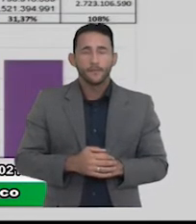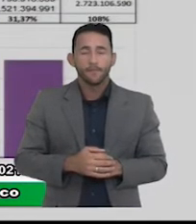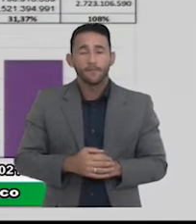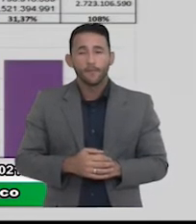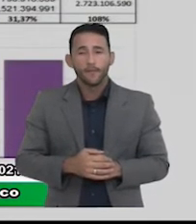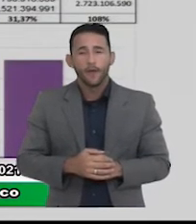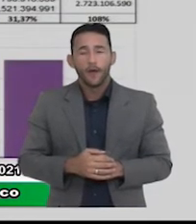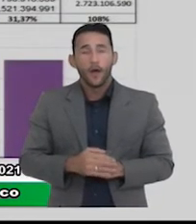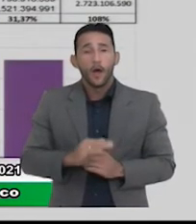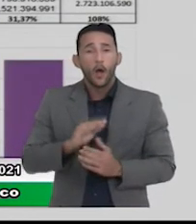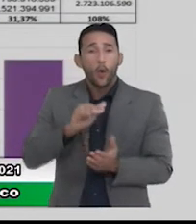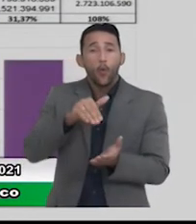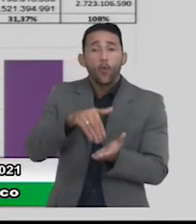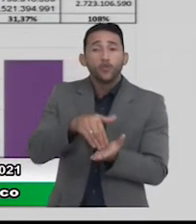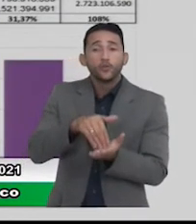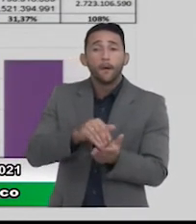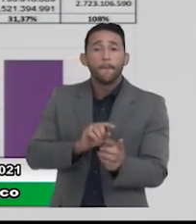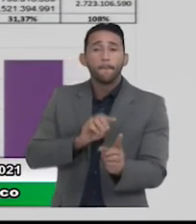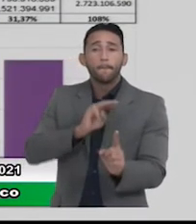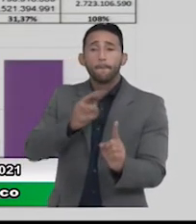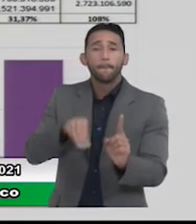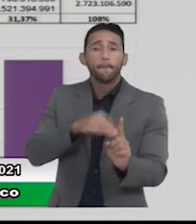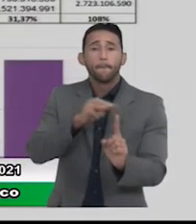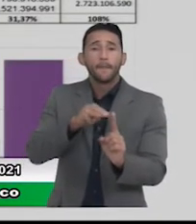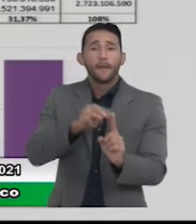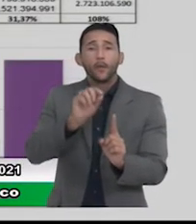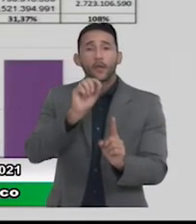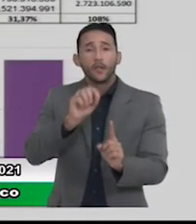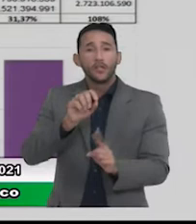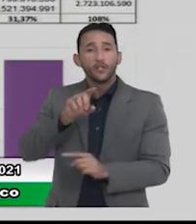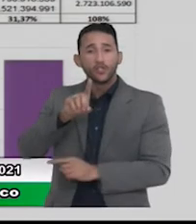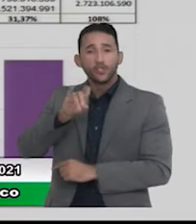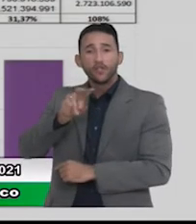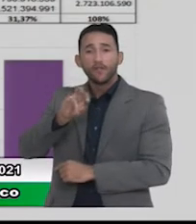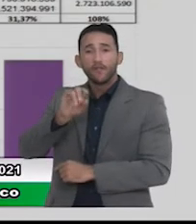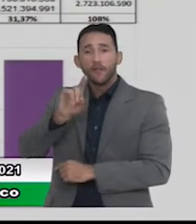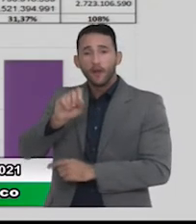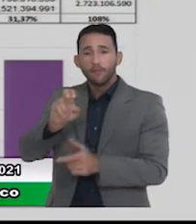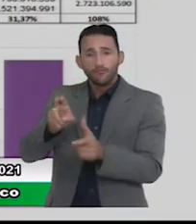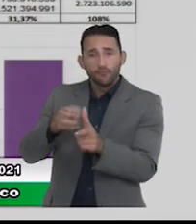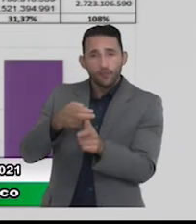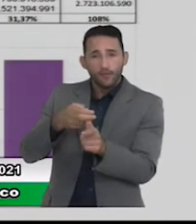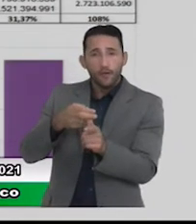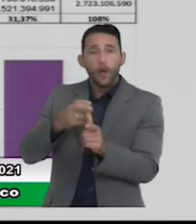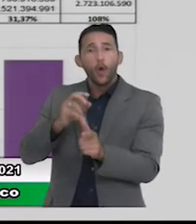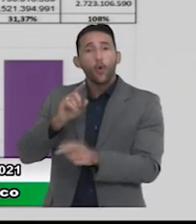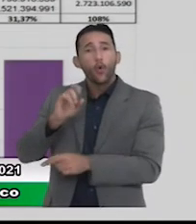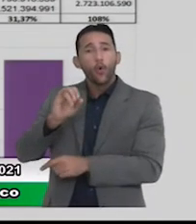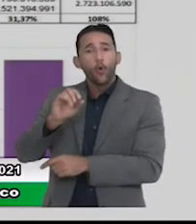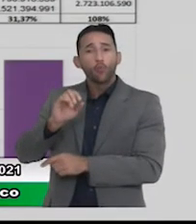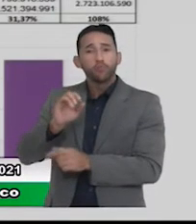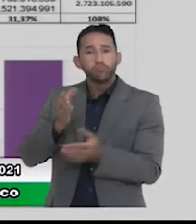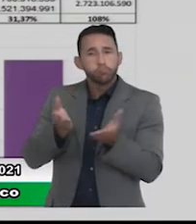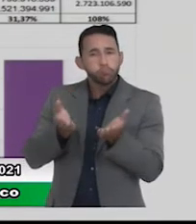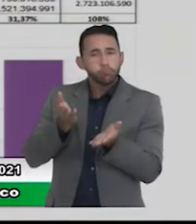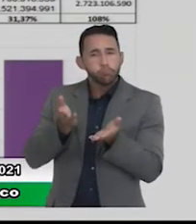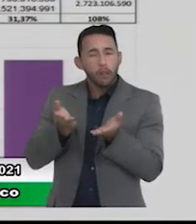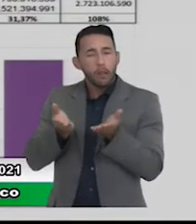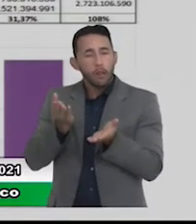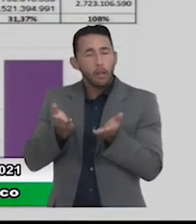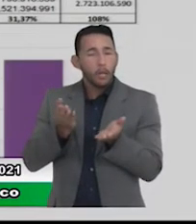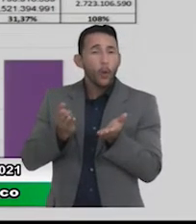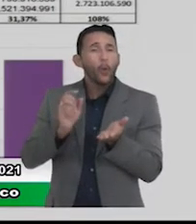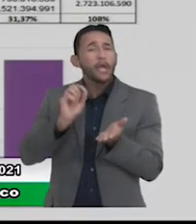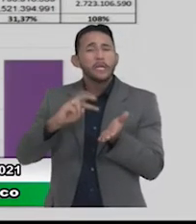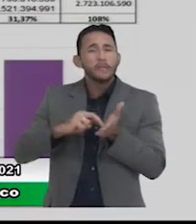A última meta é a dívida consolidada líquida que é o número que eu trouxe no último slide então o que